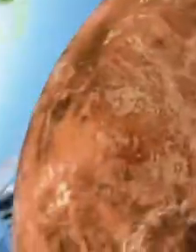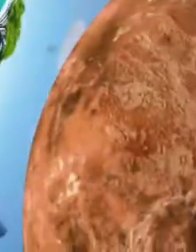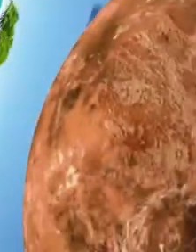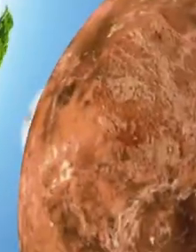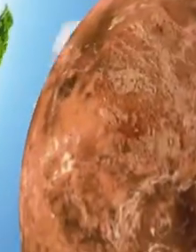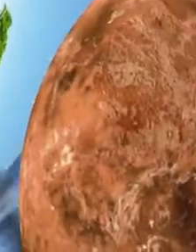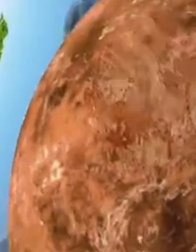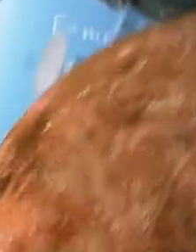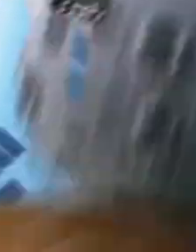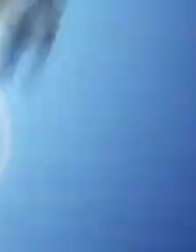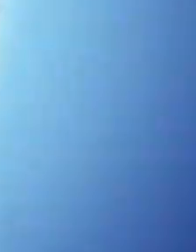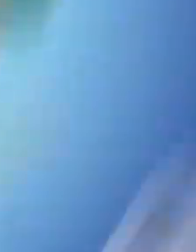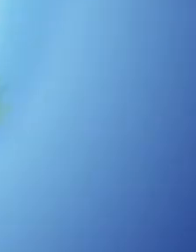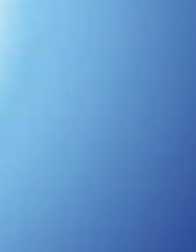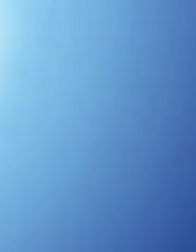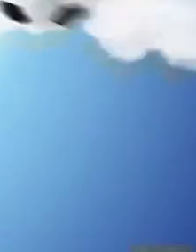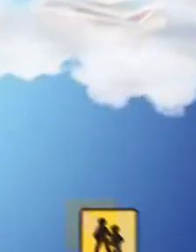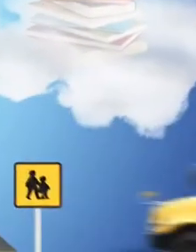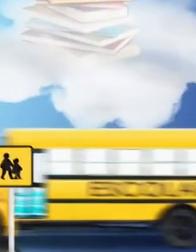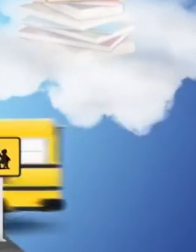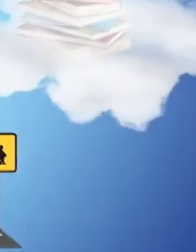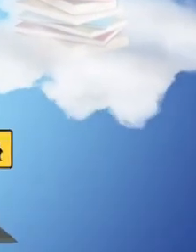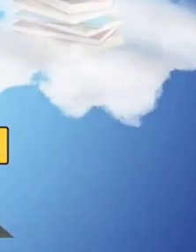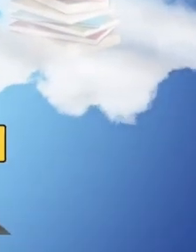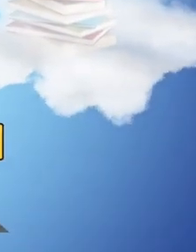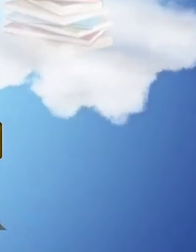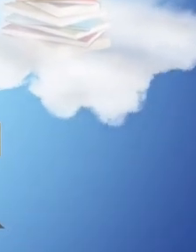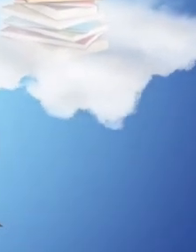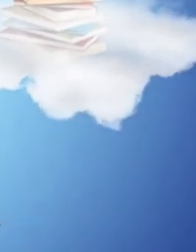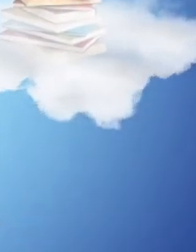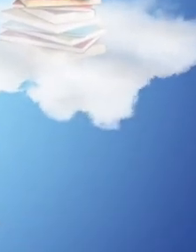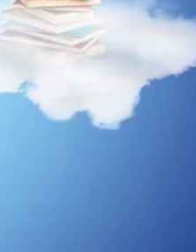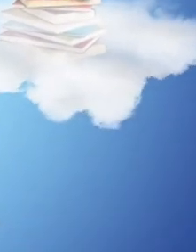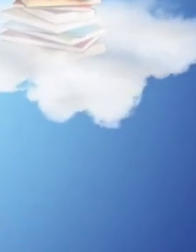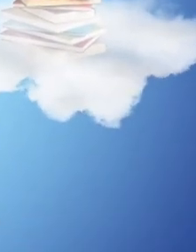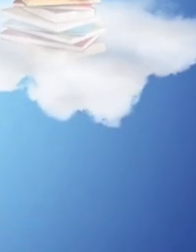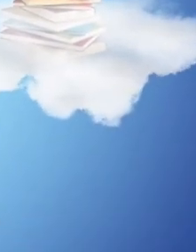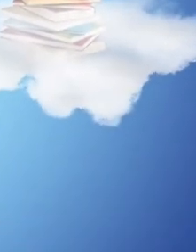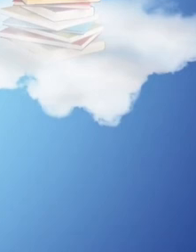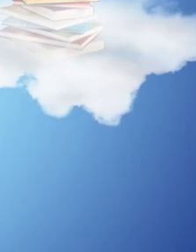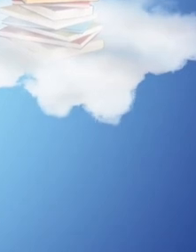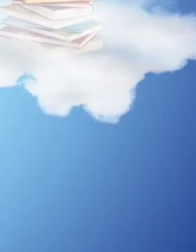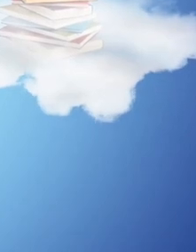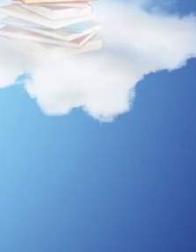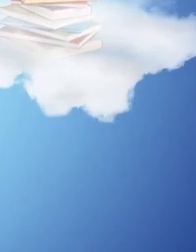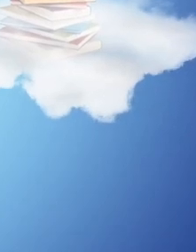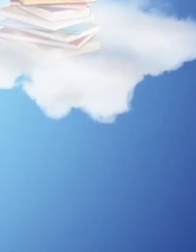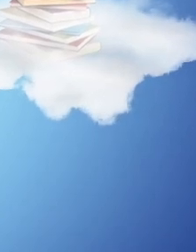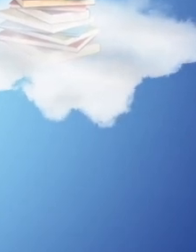aí Tchau.